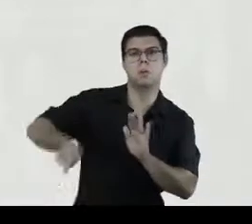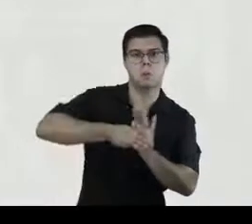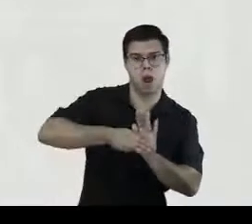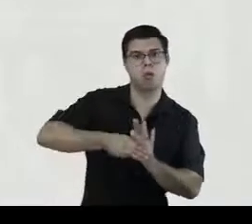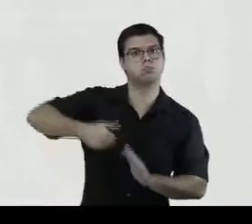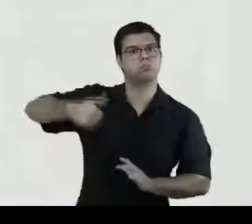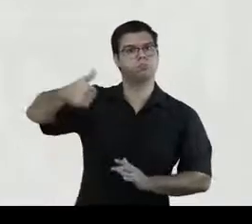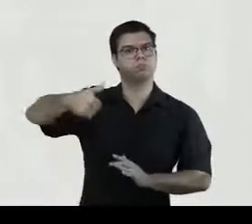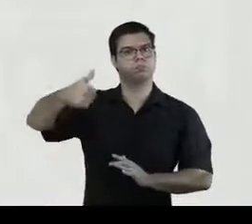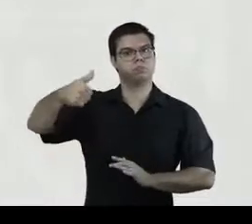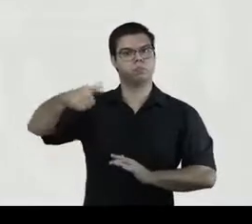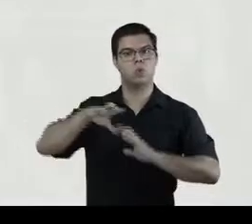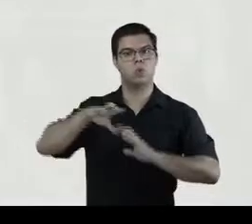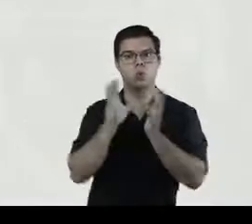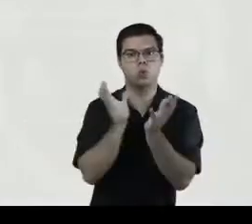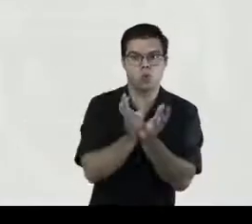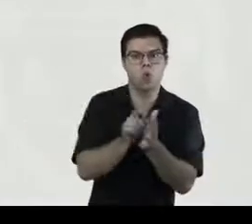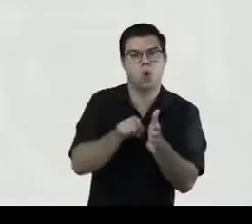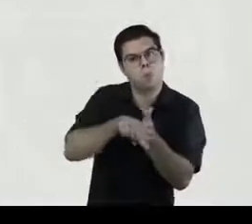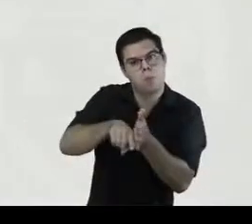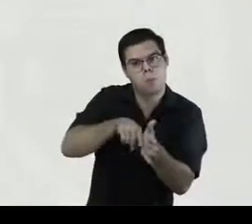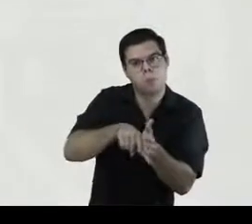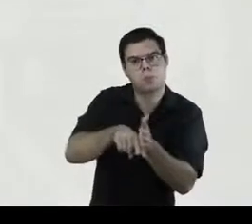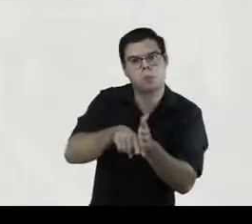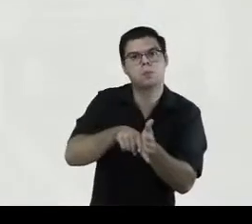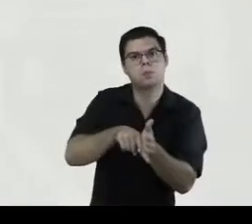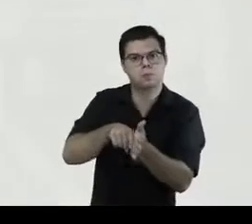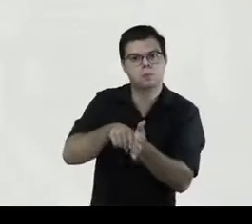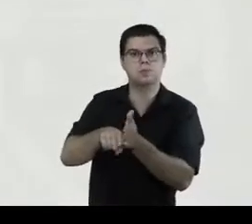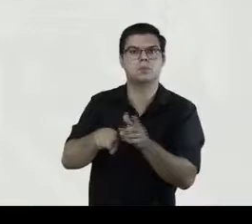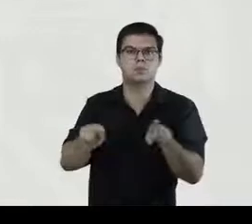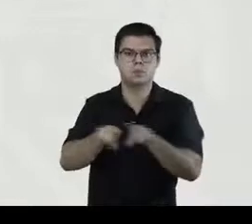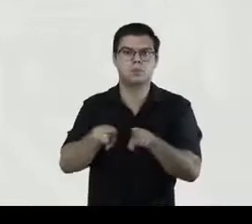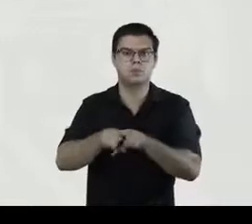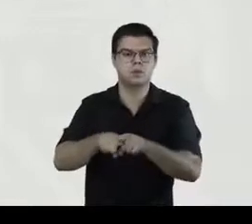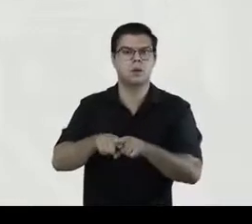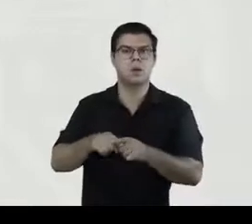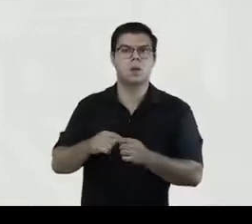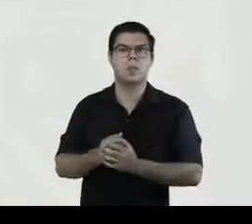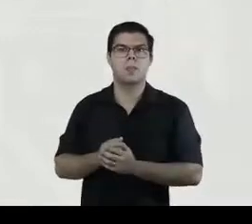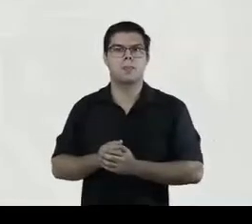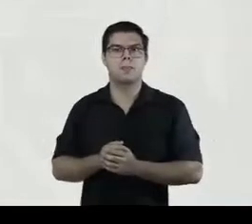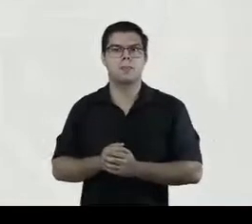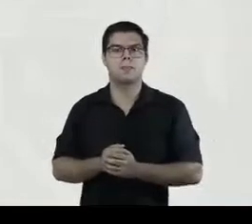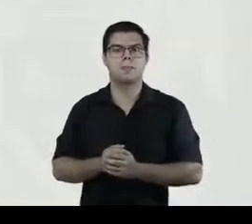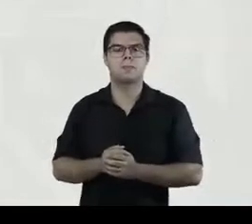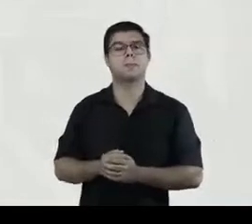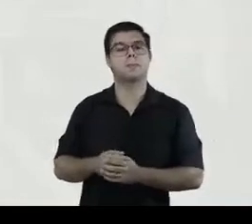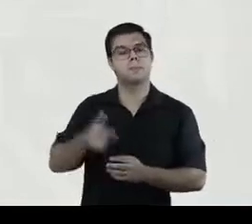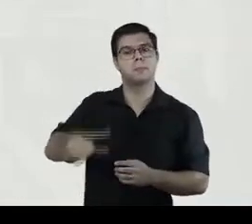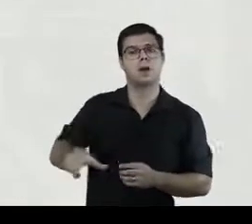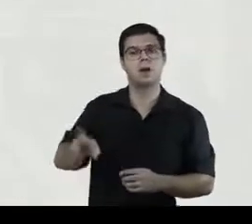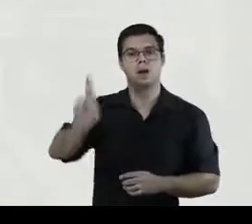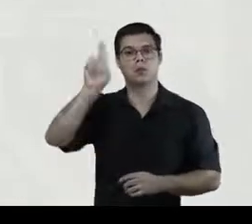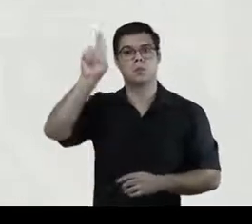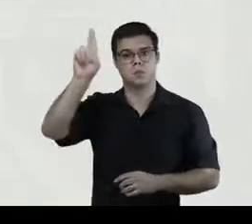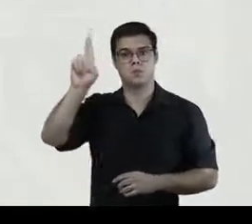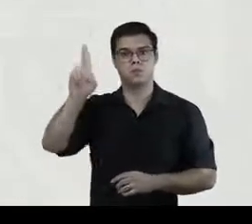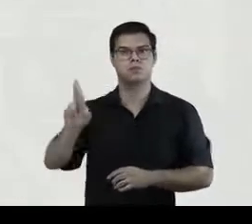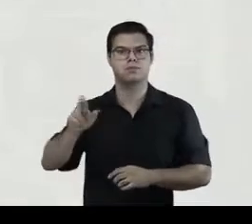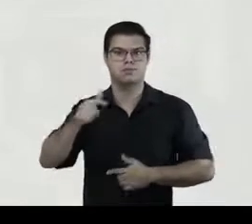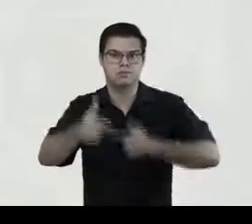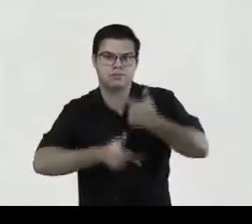Interdisciplinar de Pesquisa e Editoração da Fundação Biblioteca Nacional, e foi responsável pelo serviço educativo da